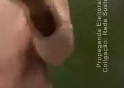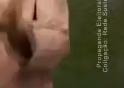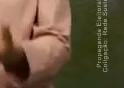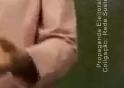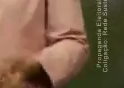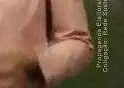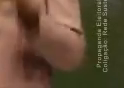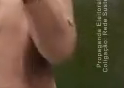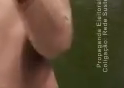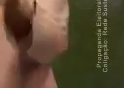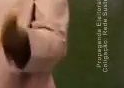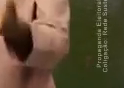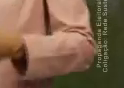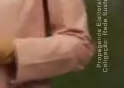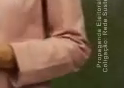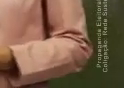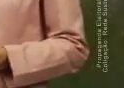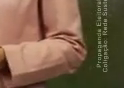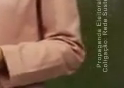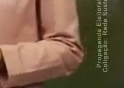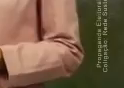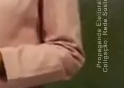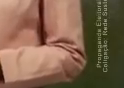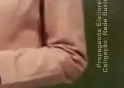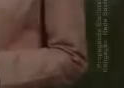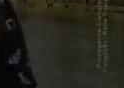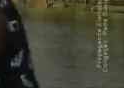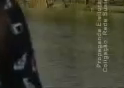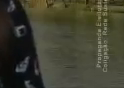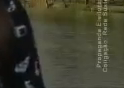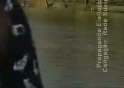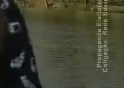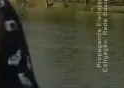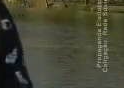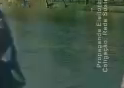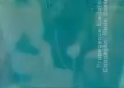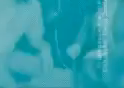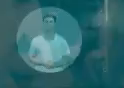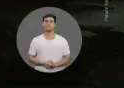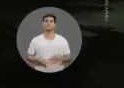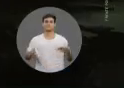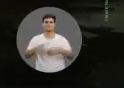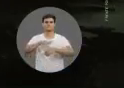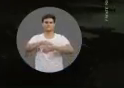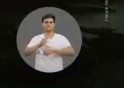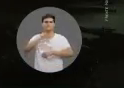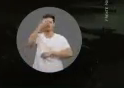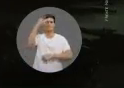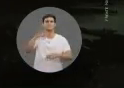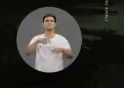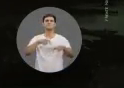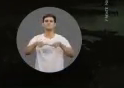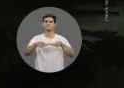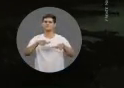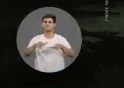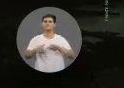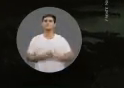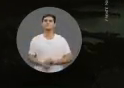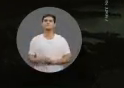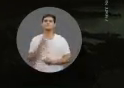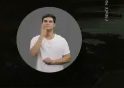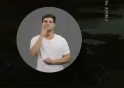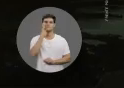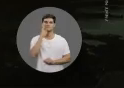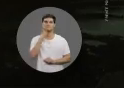para unir a capital e todos os seus municípios. Vote 18. Agora, chame quem trabalha,